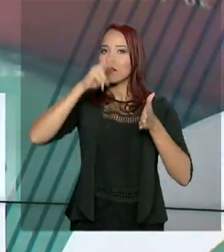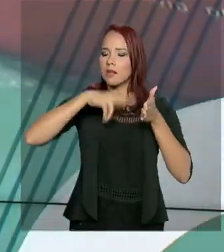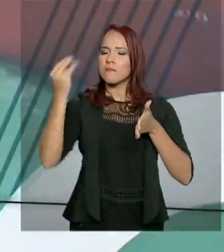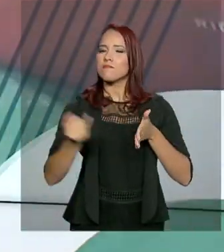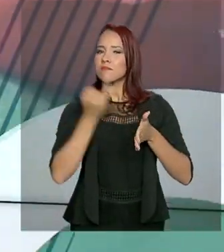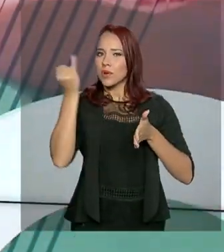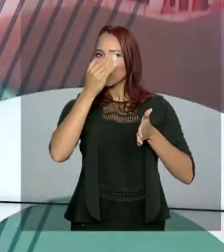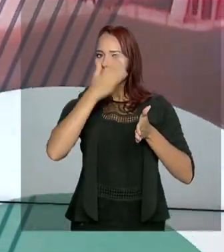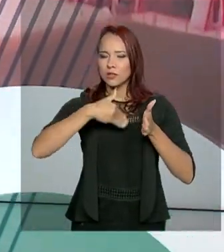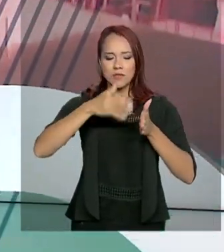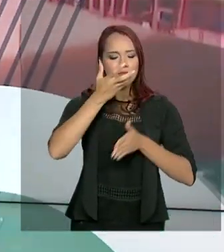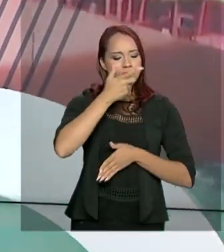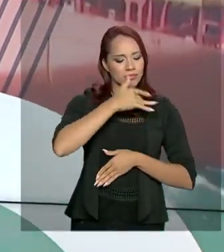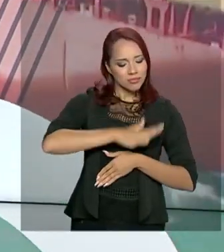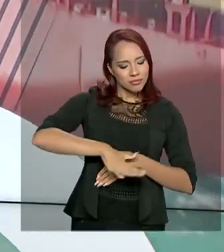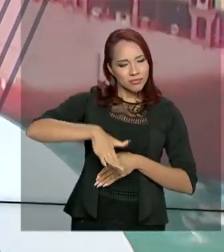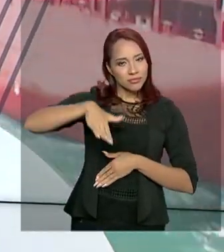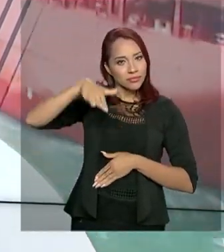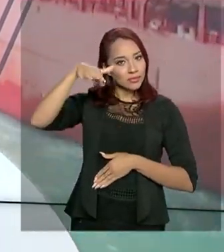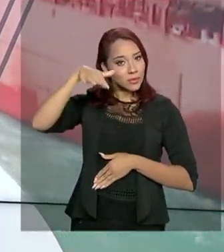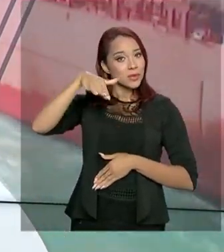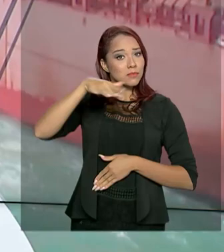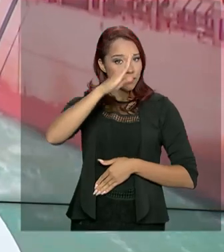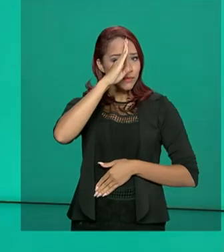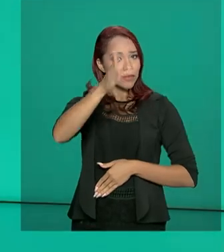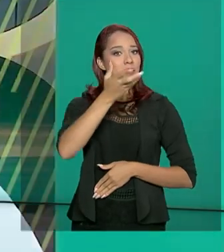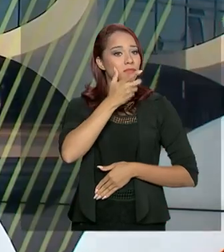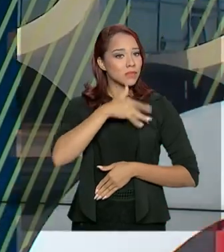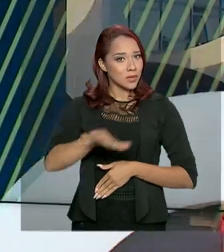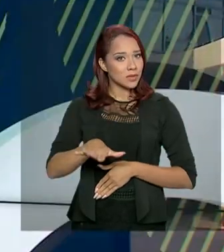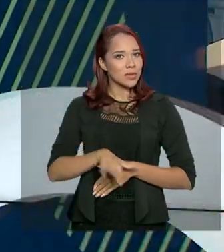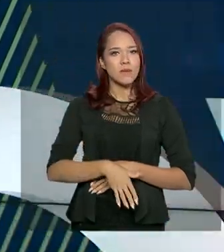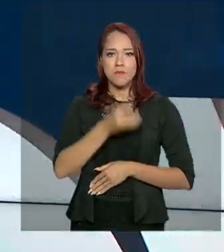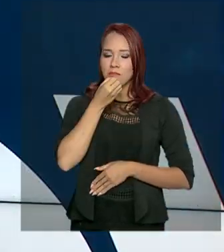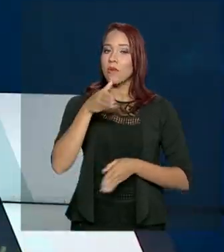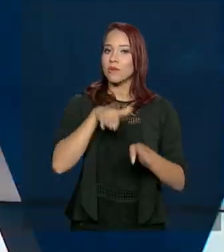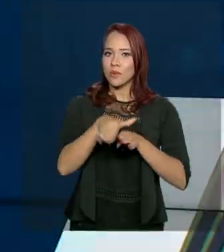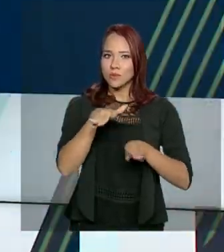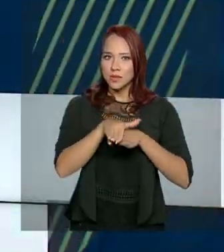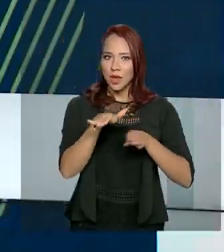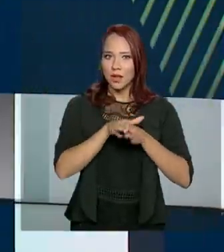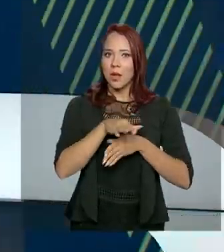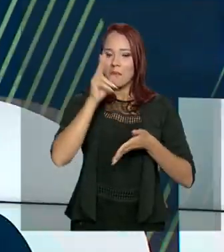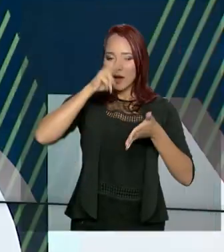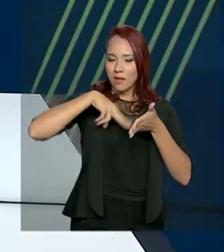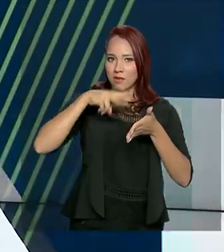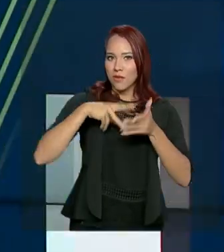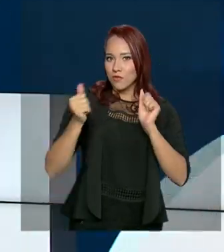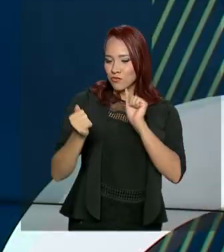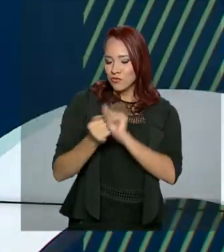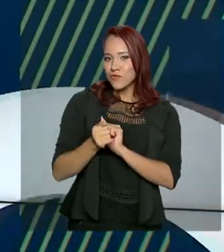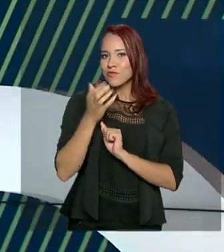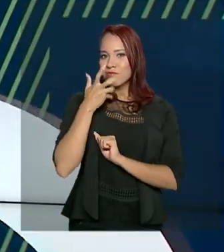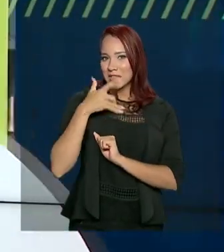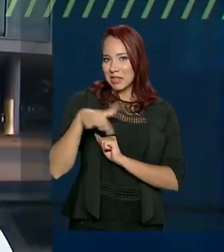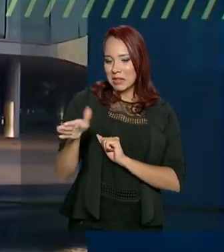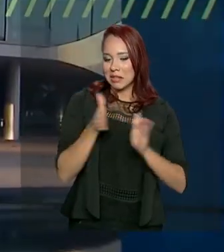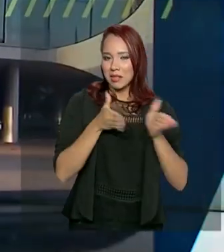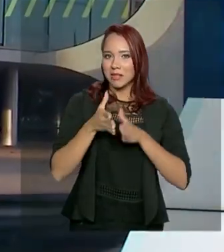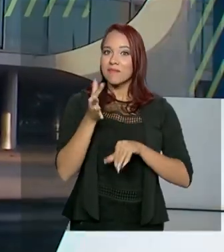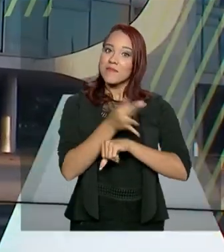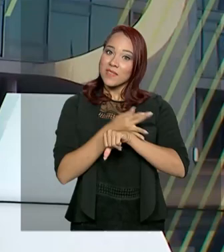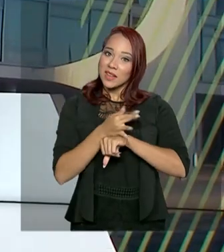em todas as fases da vida, inclusive na primeira infância. Uma boa dica para passar o tempo com os pequeninos nesse período de